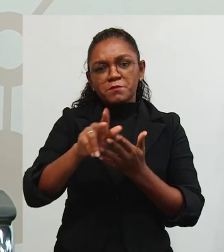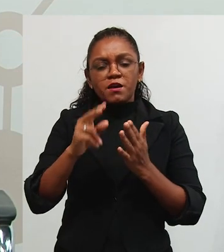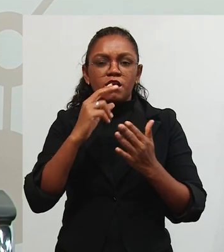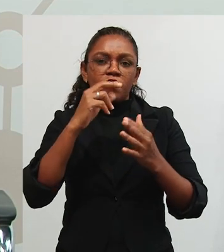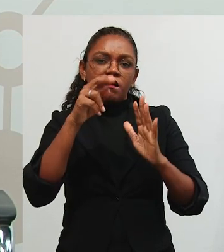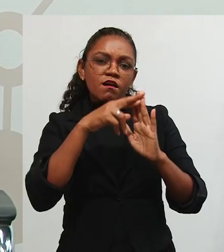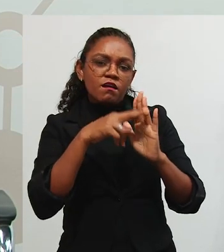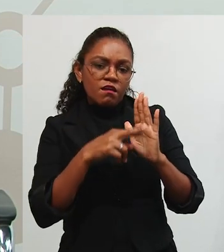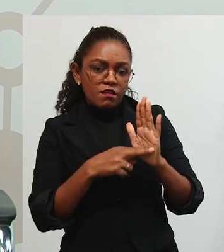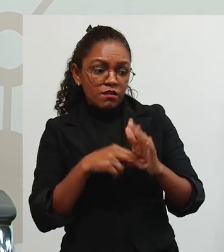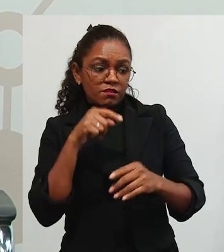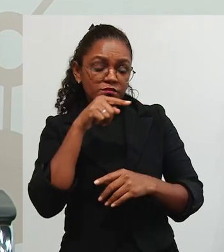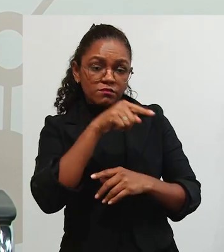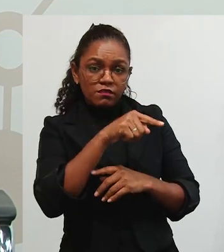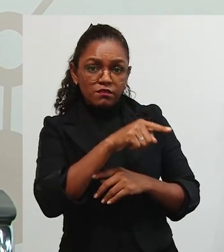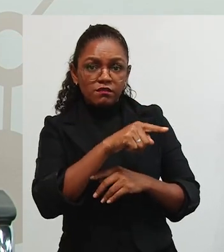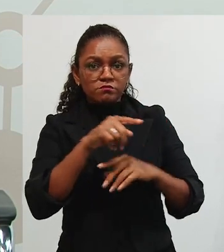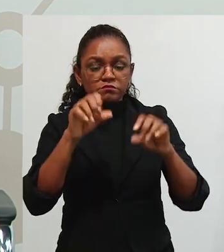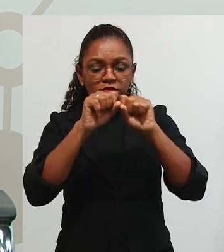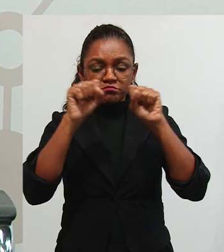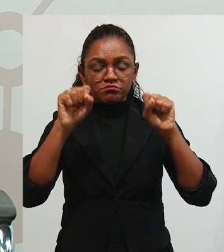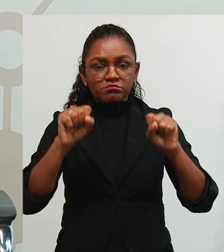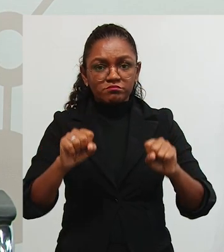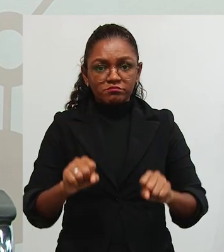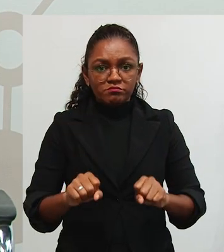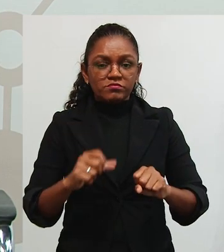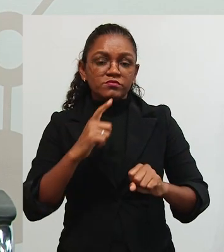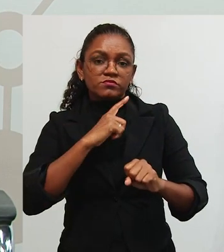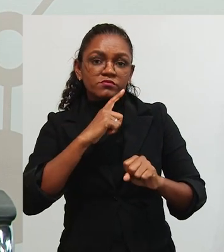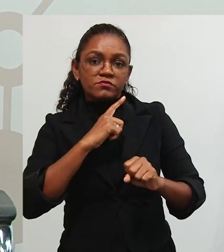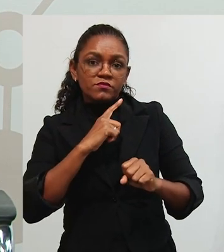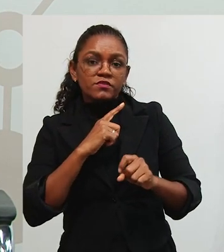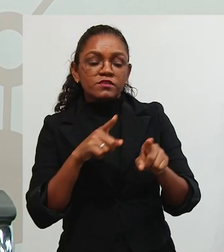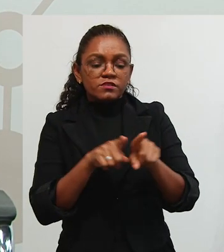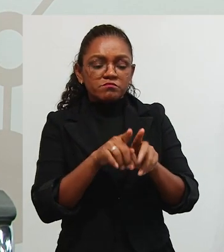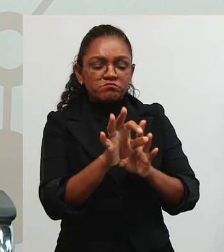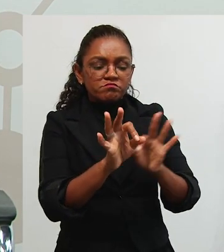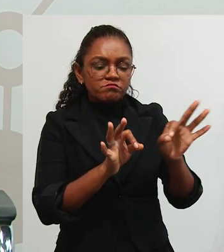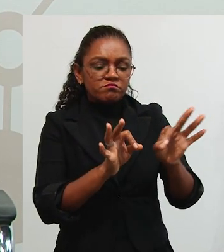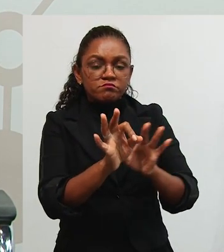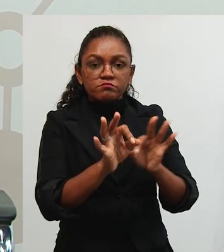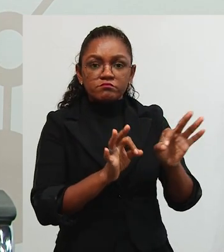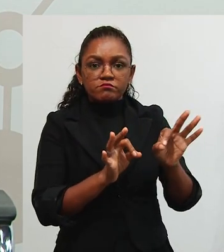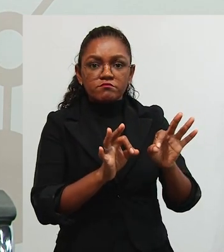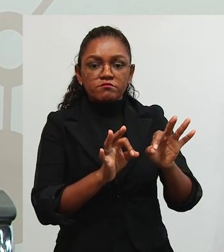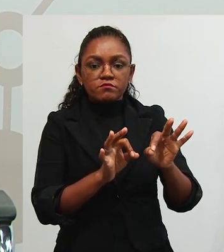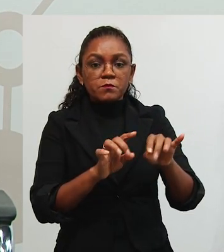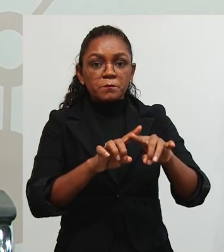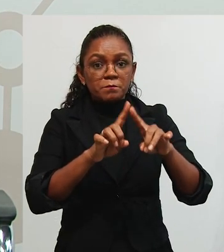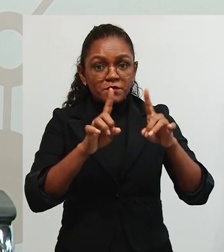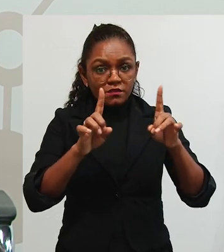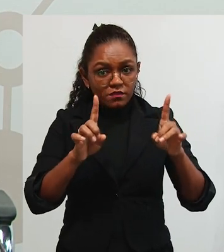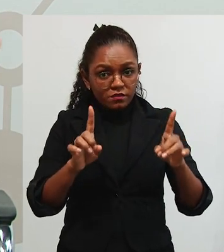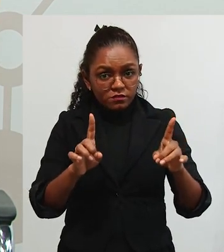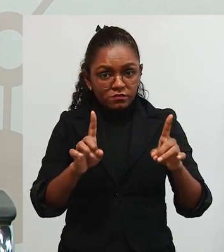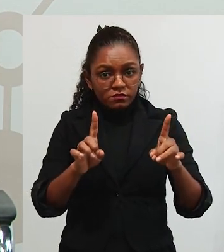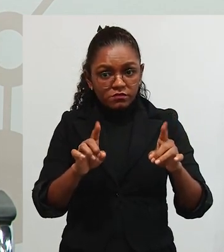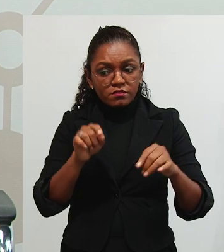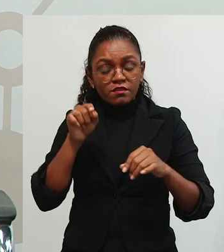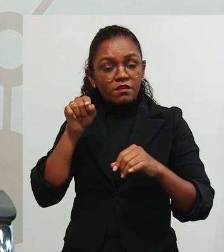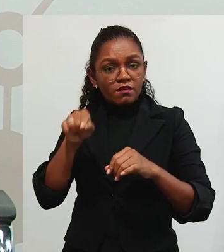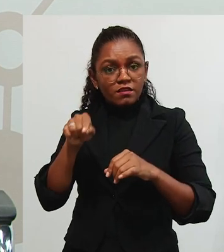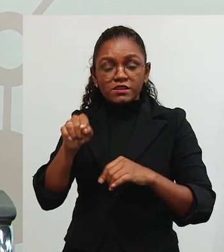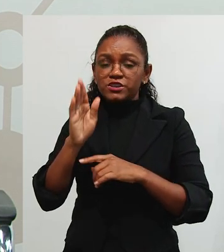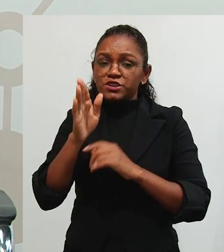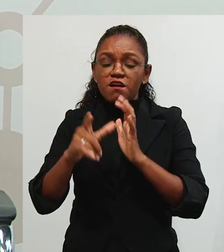que ela vai ter aquela aprendizagem sistematizada, aquela aprendizagem organizada. Mas ela já